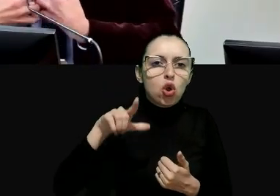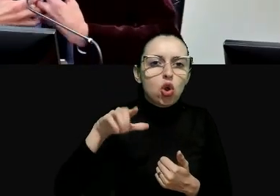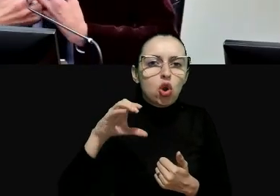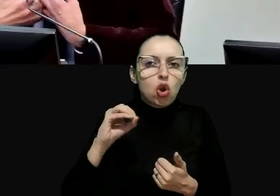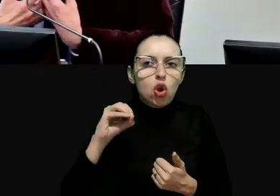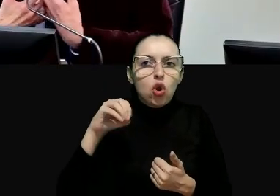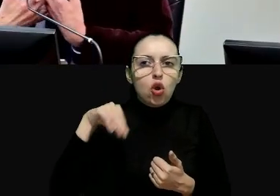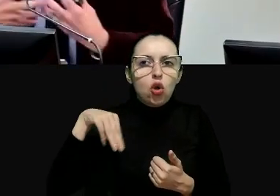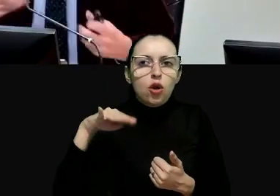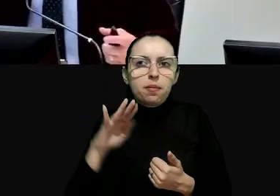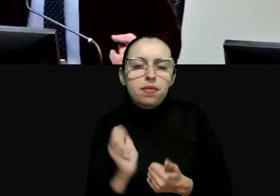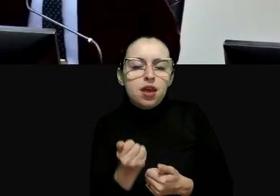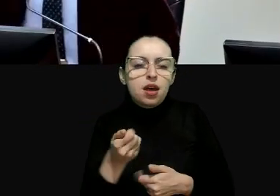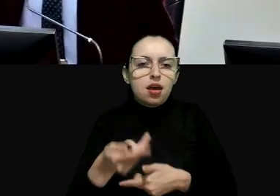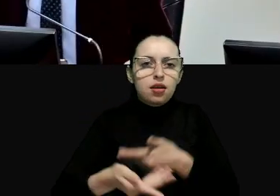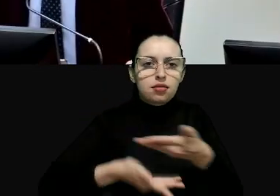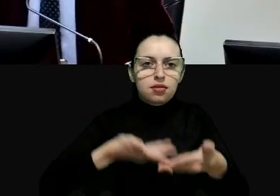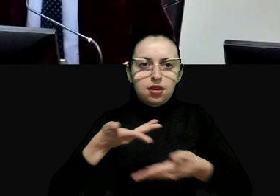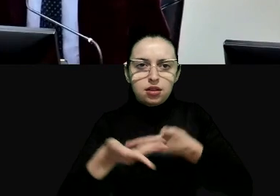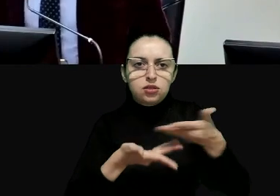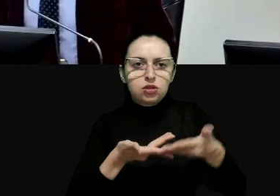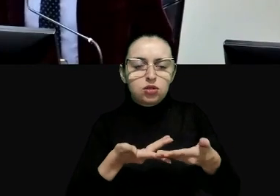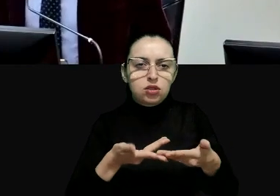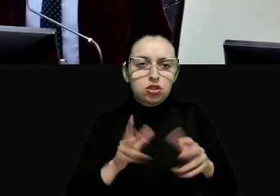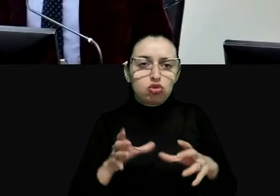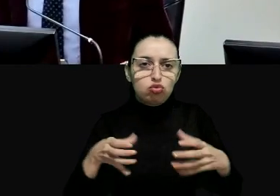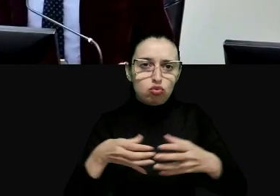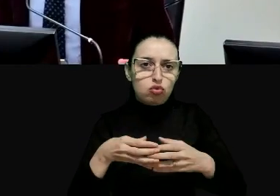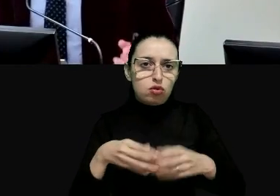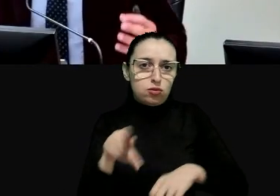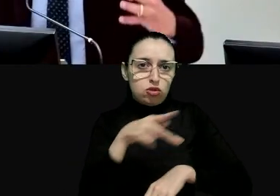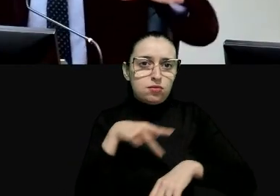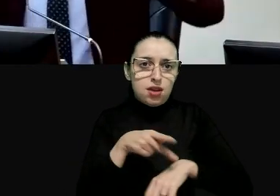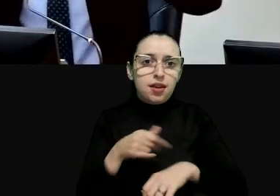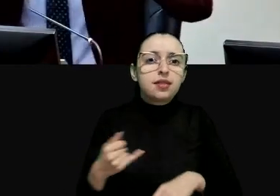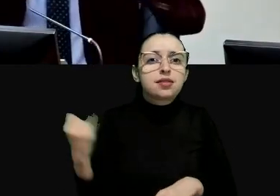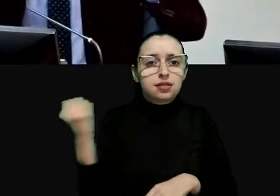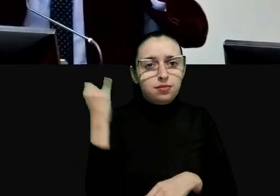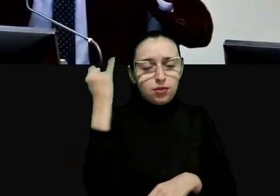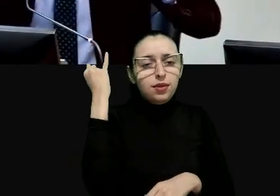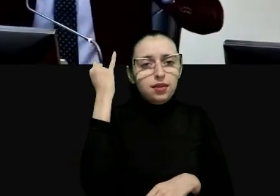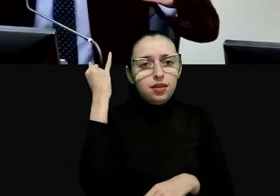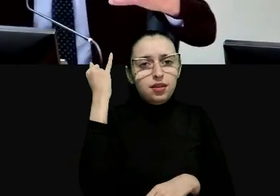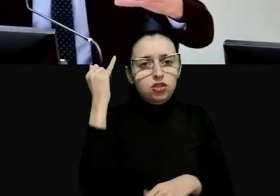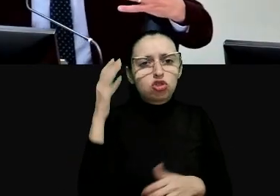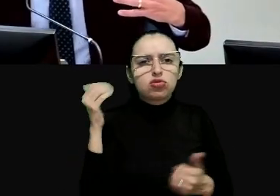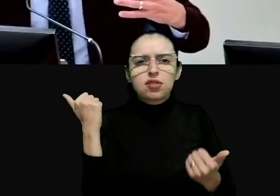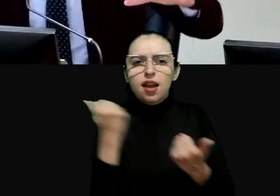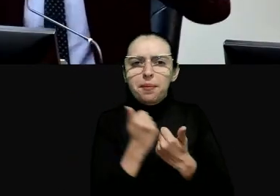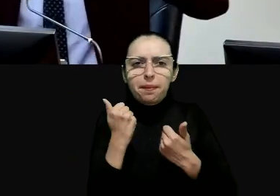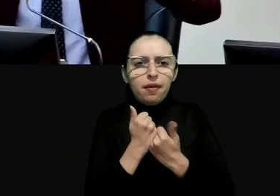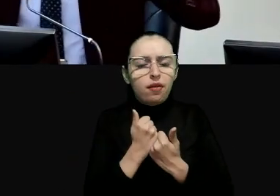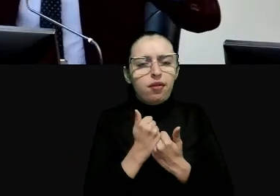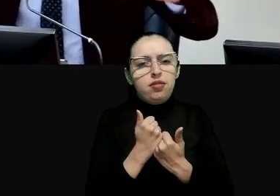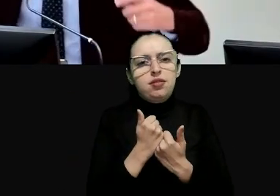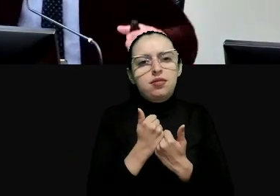entre este grupo que é um grupo importante em nossas sociedades se apoia é dizer